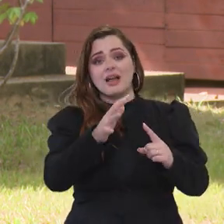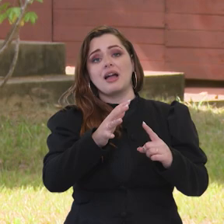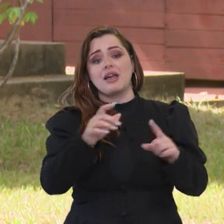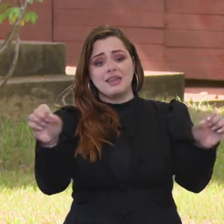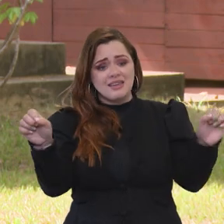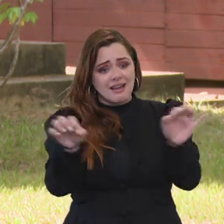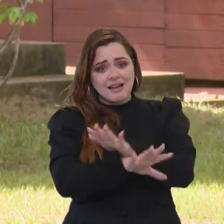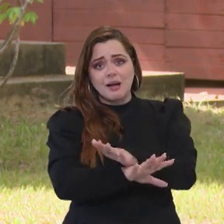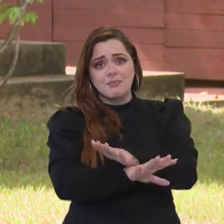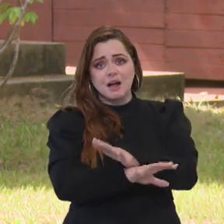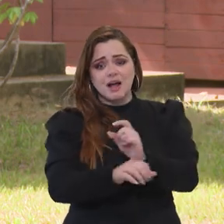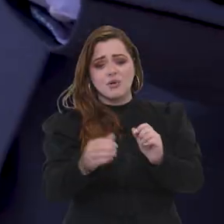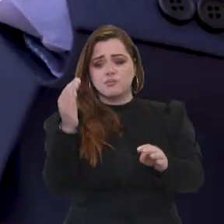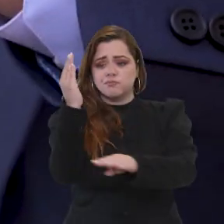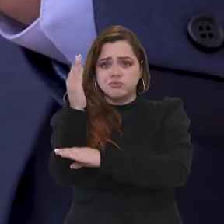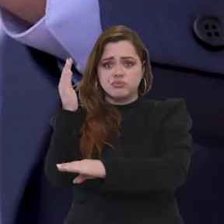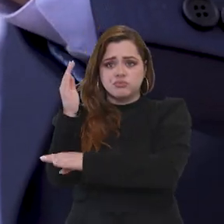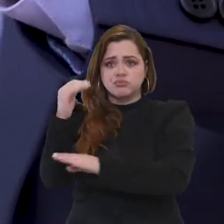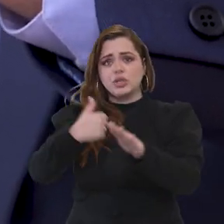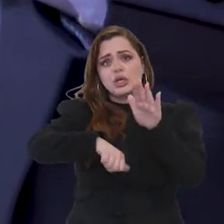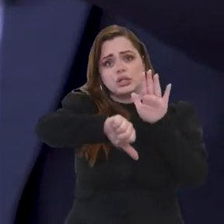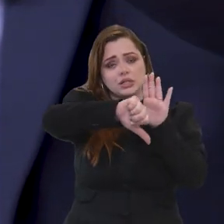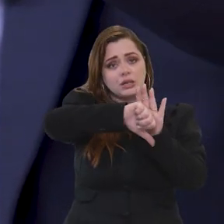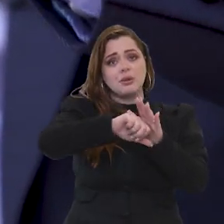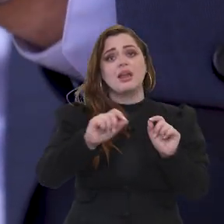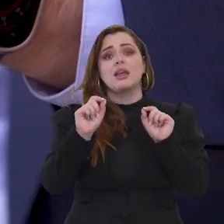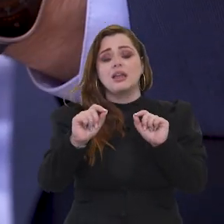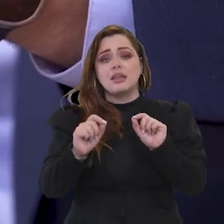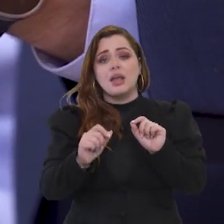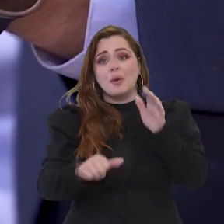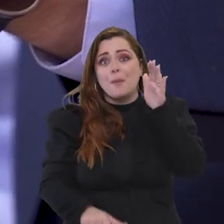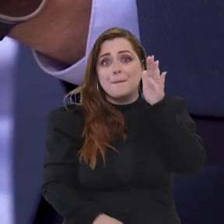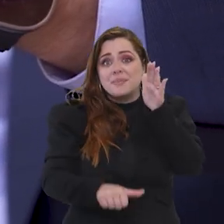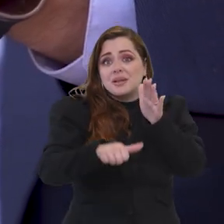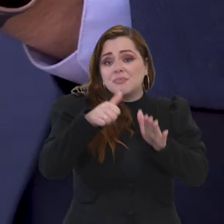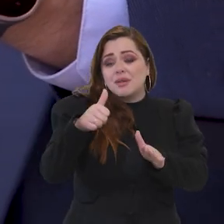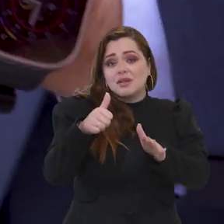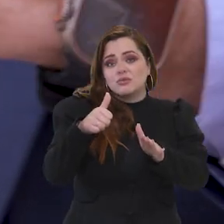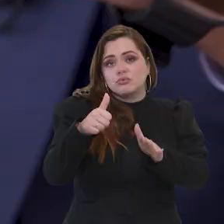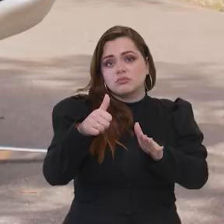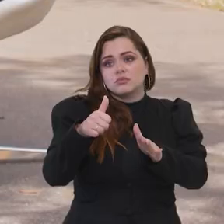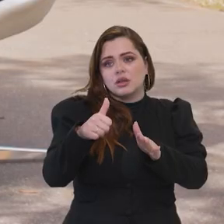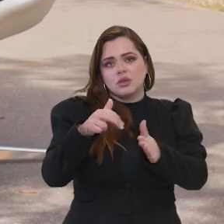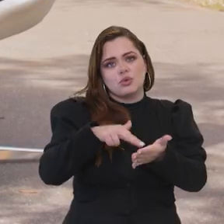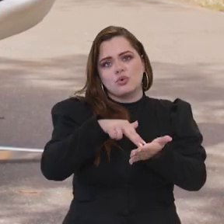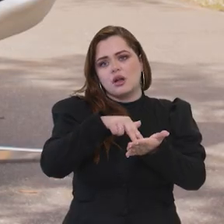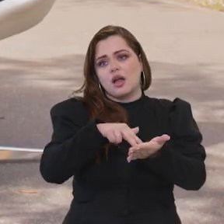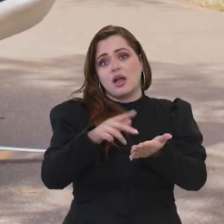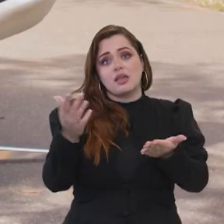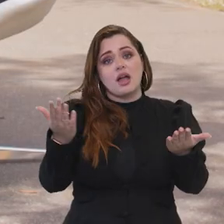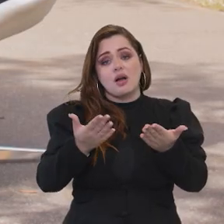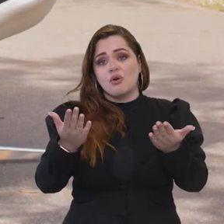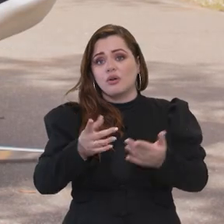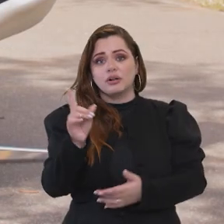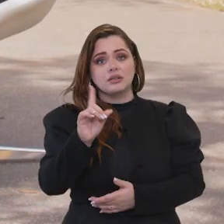do desmatamento ilegal, tirou o Pará, que era o primeiro lugar em desmatamento, já não é macho.